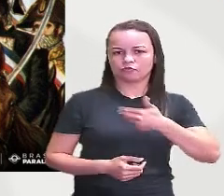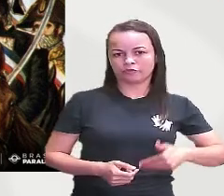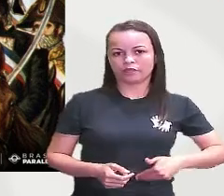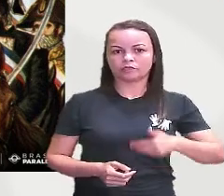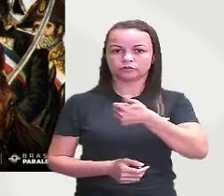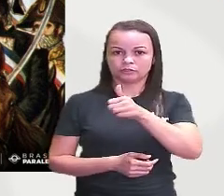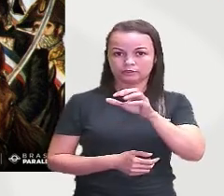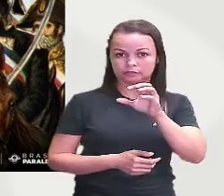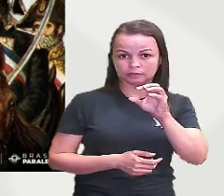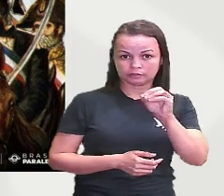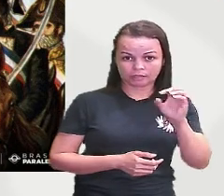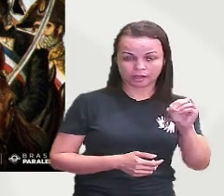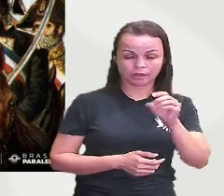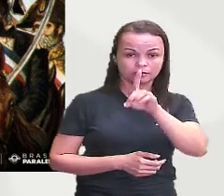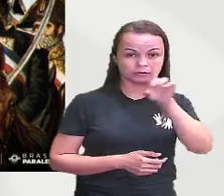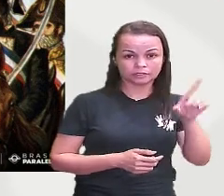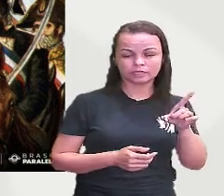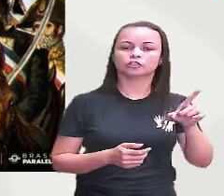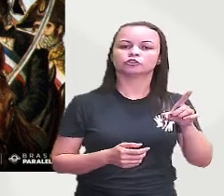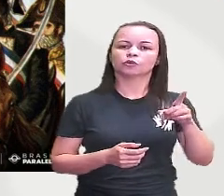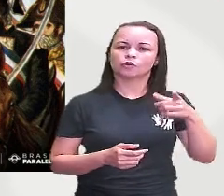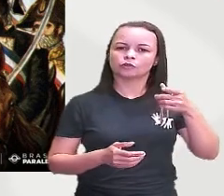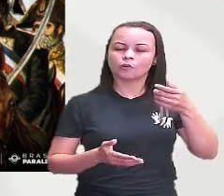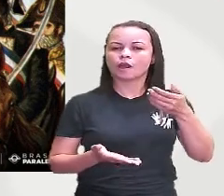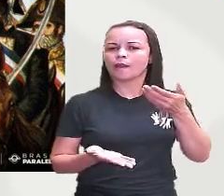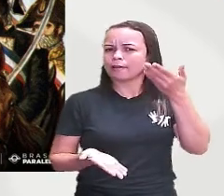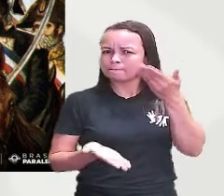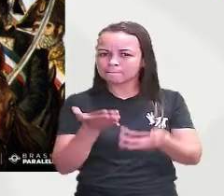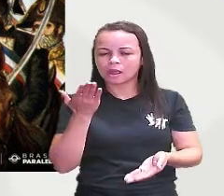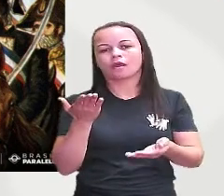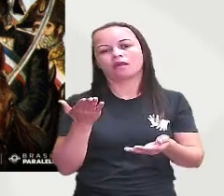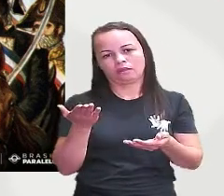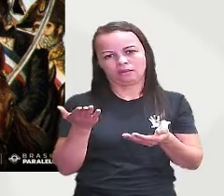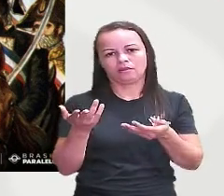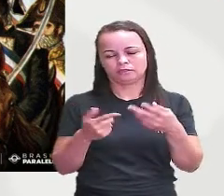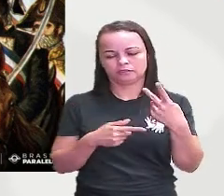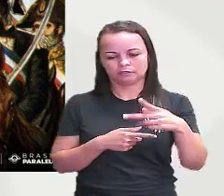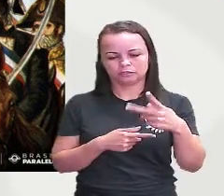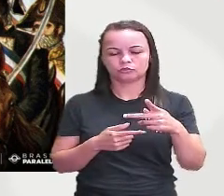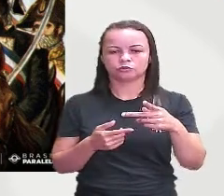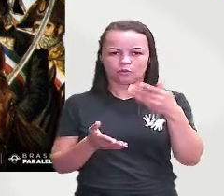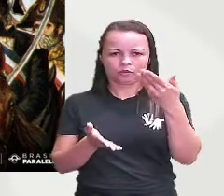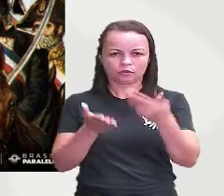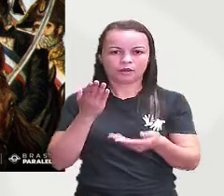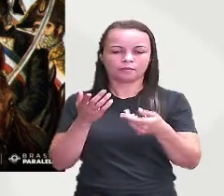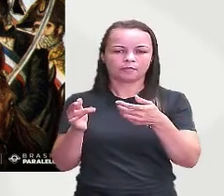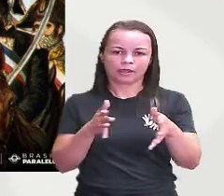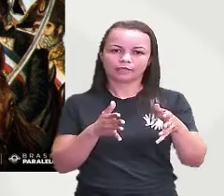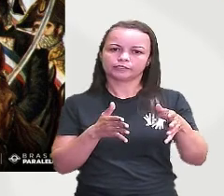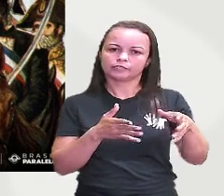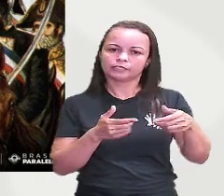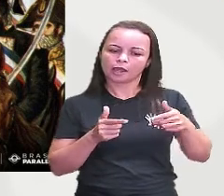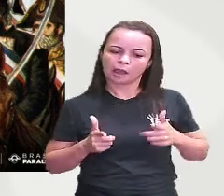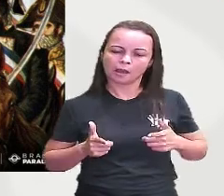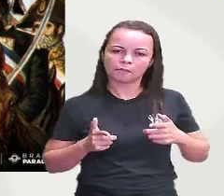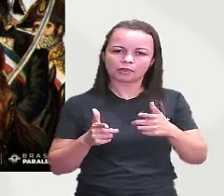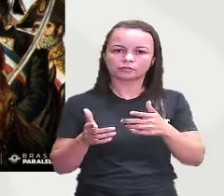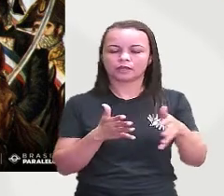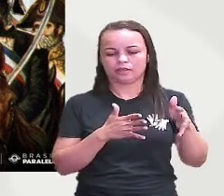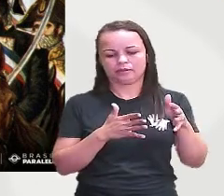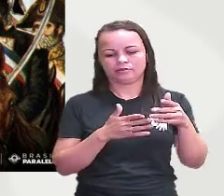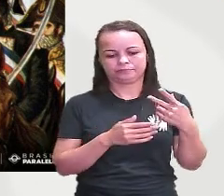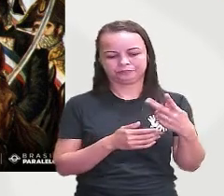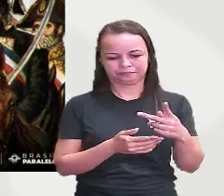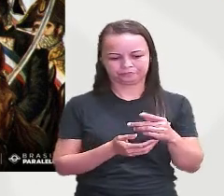quando há a derrota definitiva do Napoleão na Batalha de Waterloo